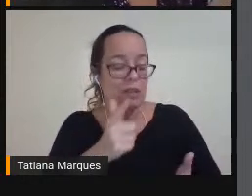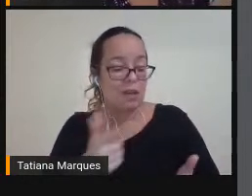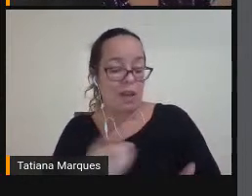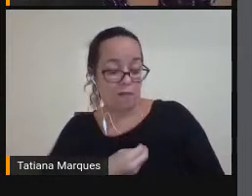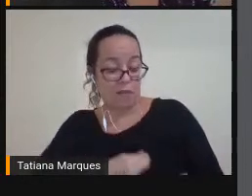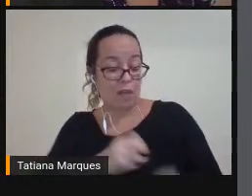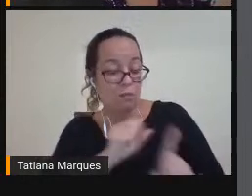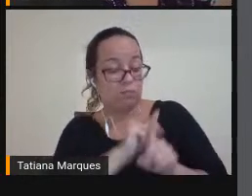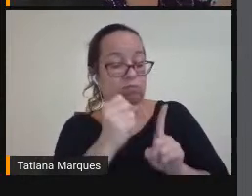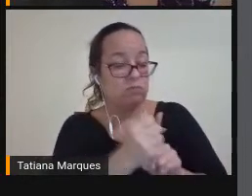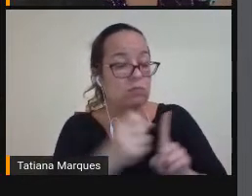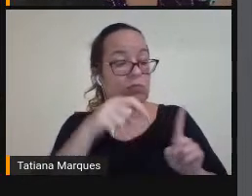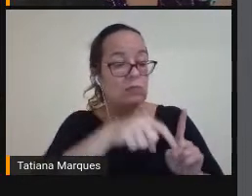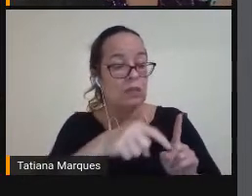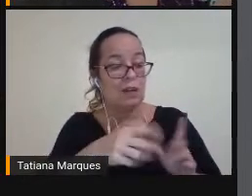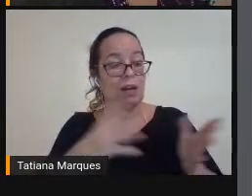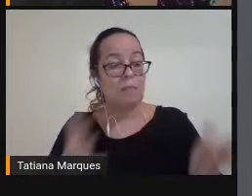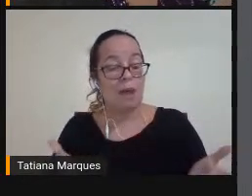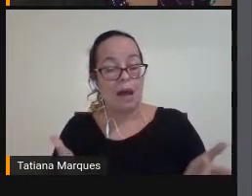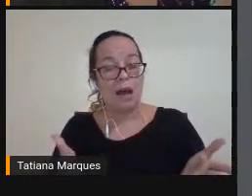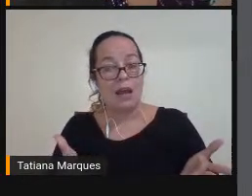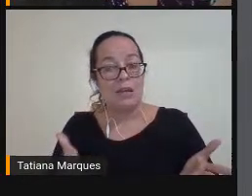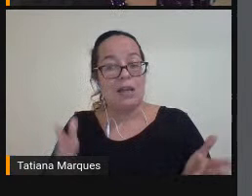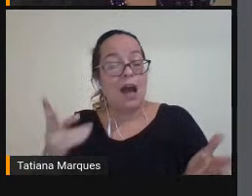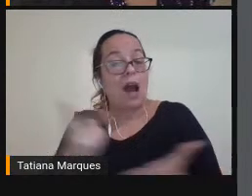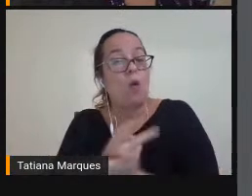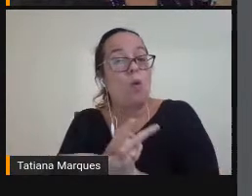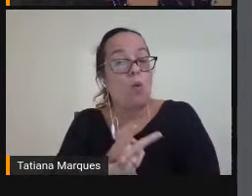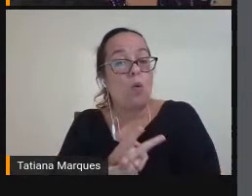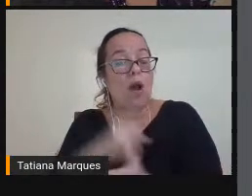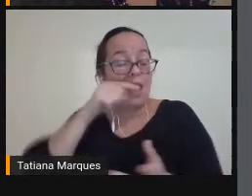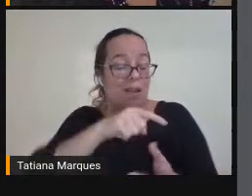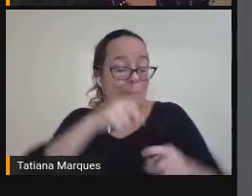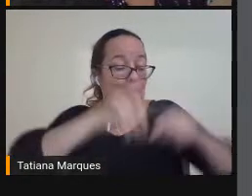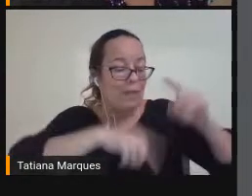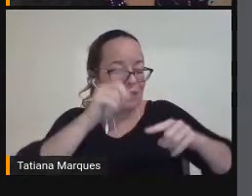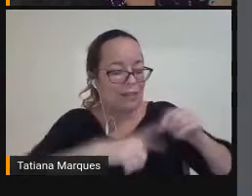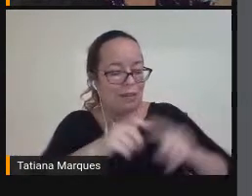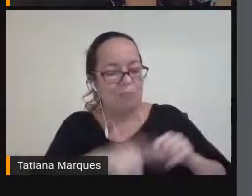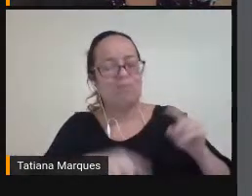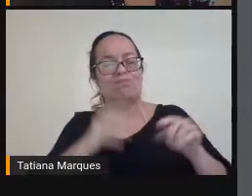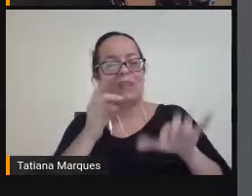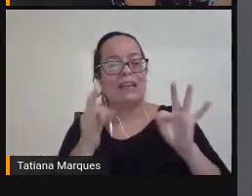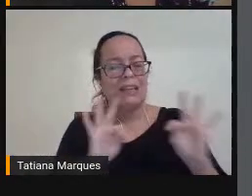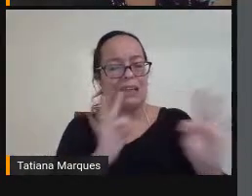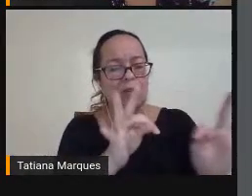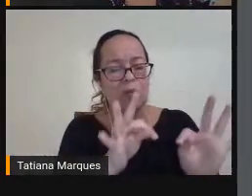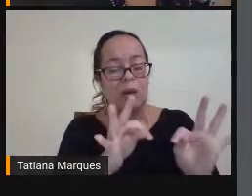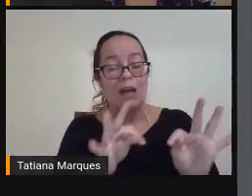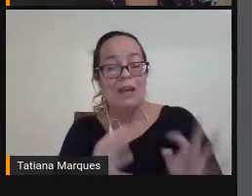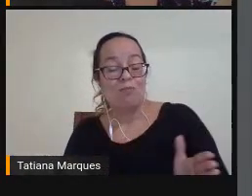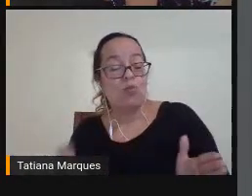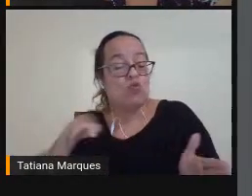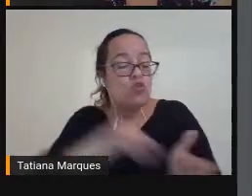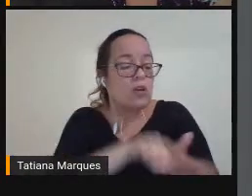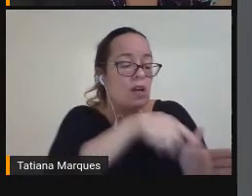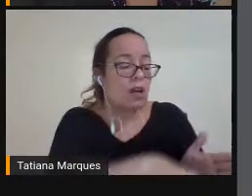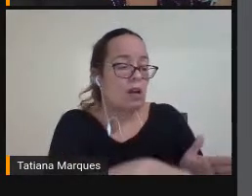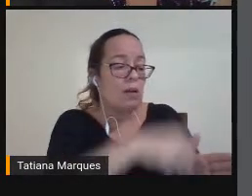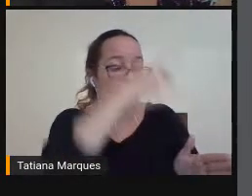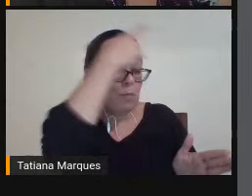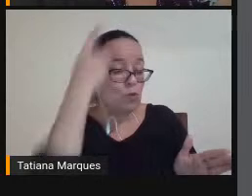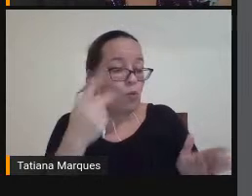Eles Não Têm Chegado A Essas Pessoas Da Maneira Que Deveria E no Tempo Que